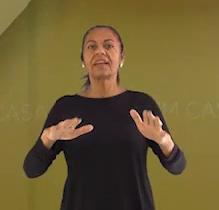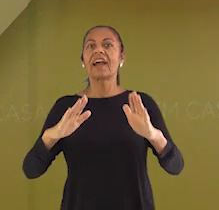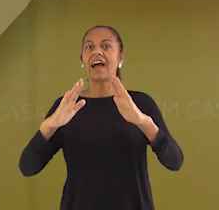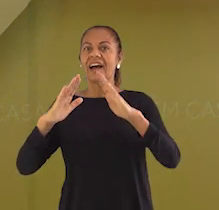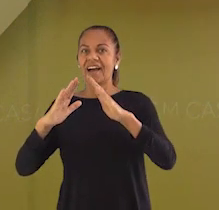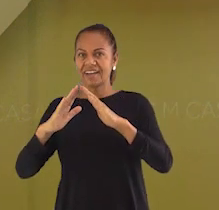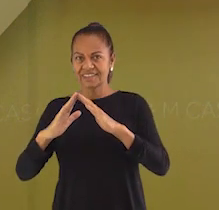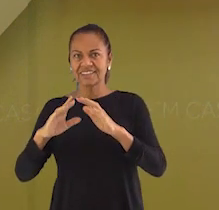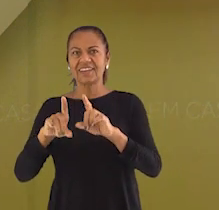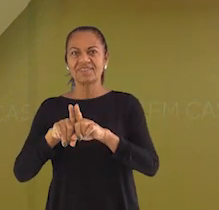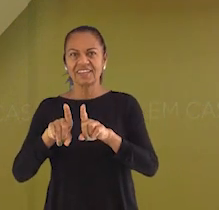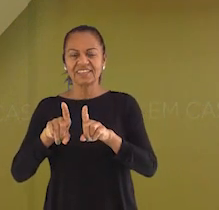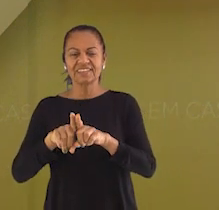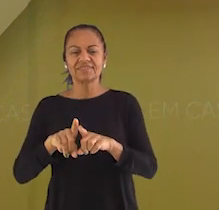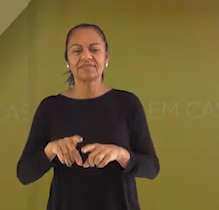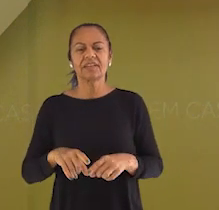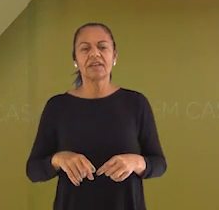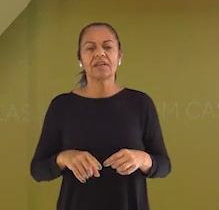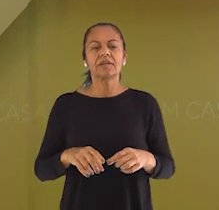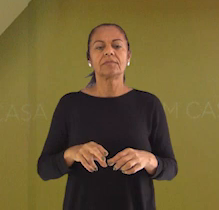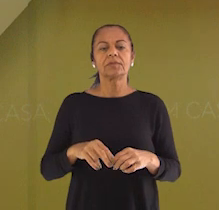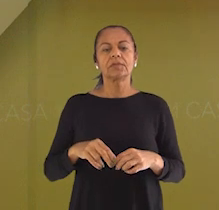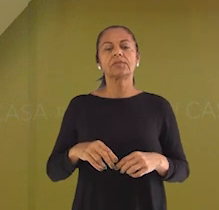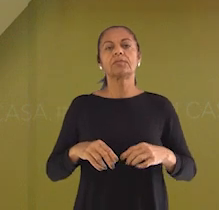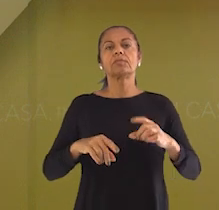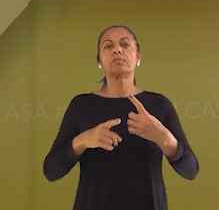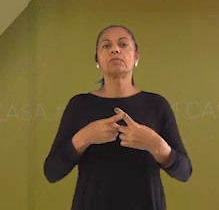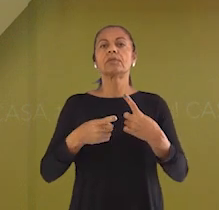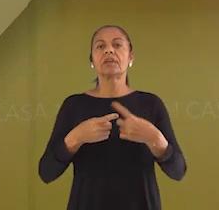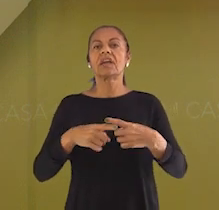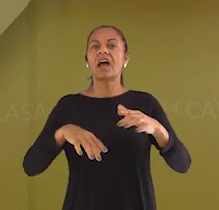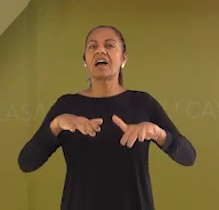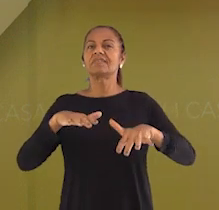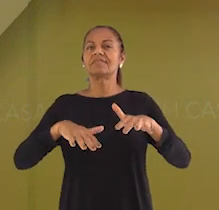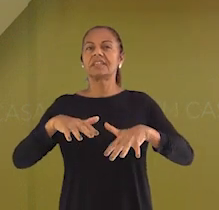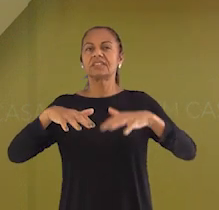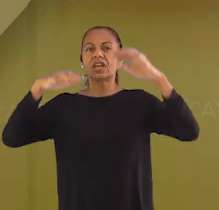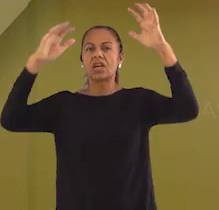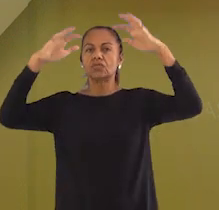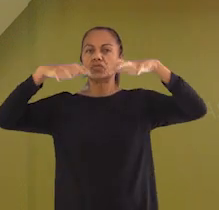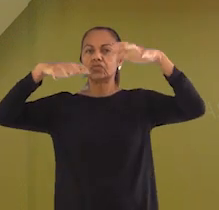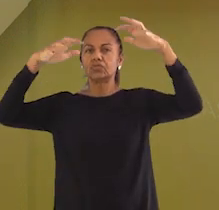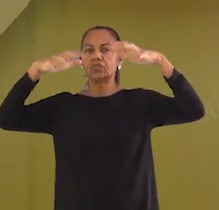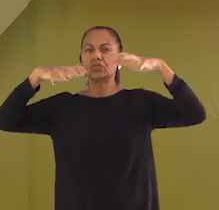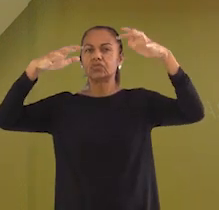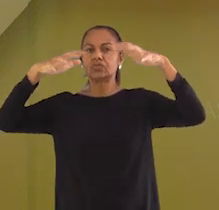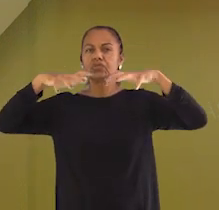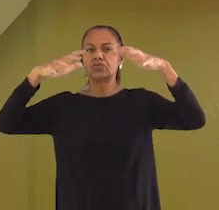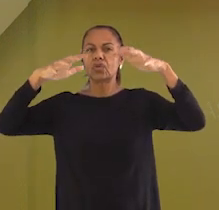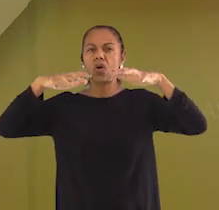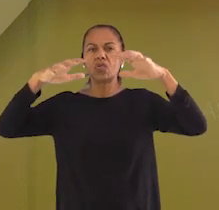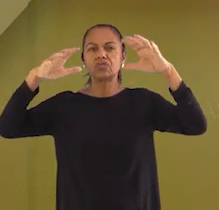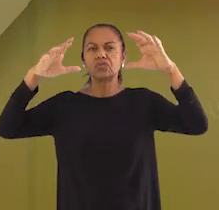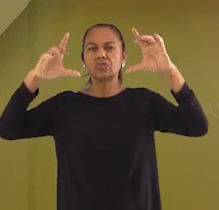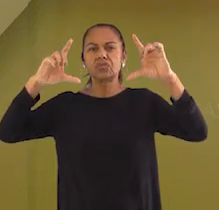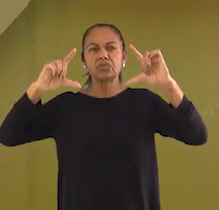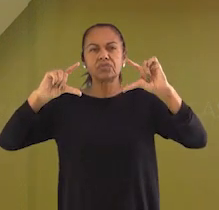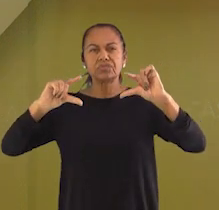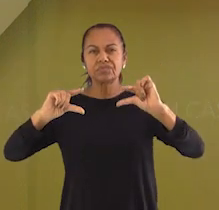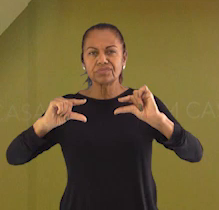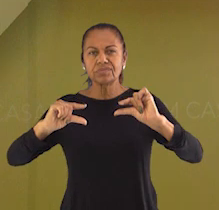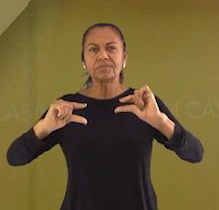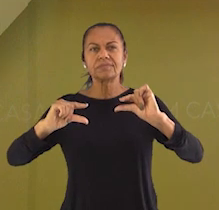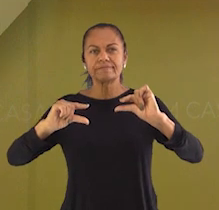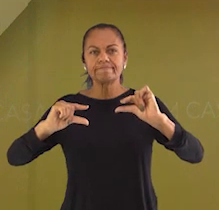isso, quem é, porque que não chove muito, o custo com a energia tende a ser mais cara. Enquanto que em períodos de